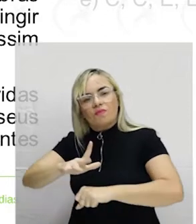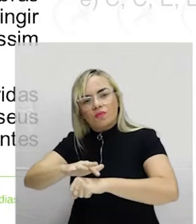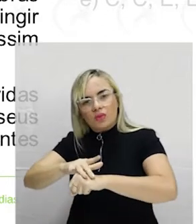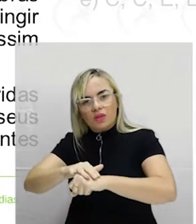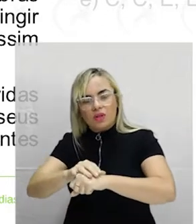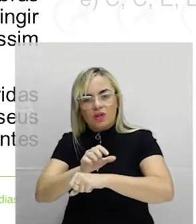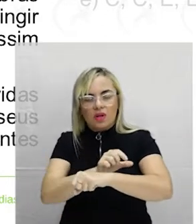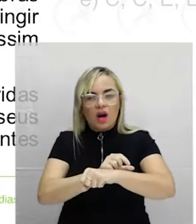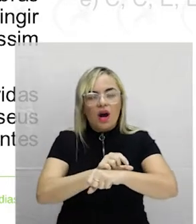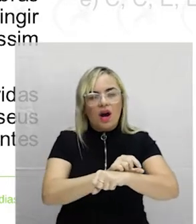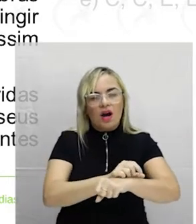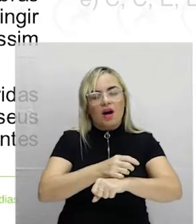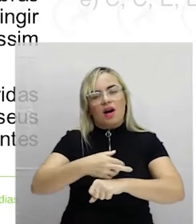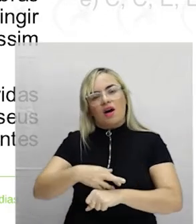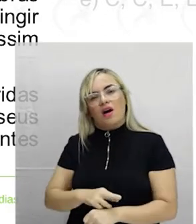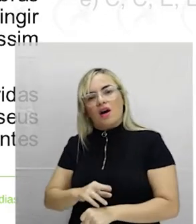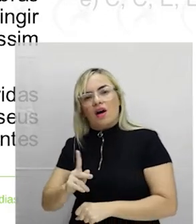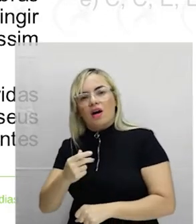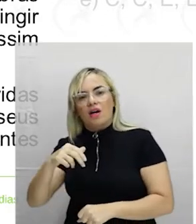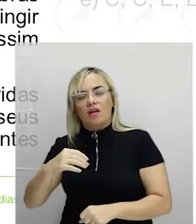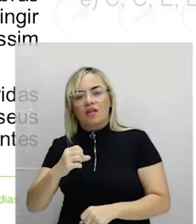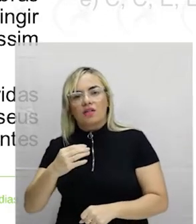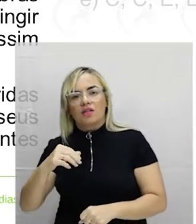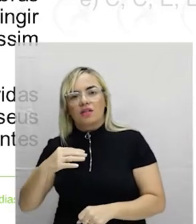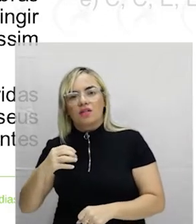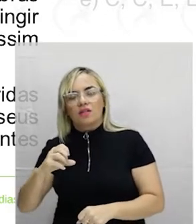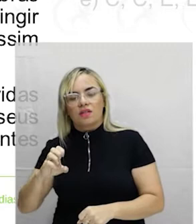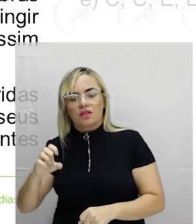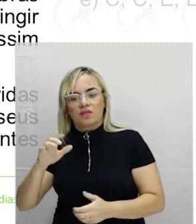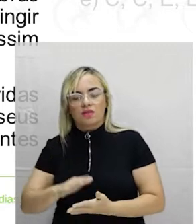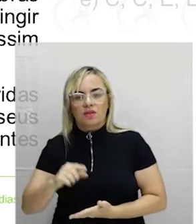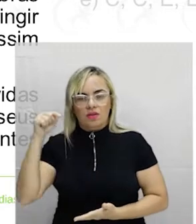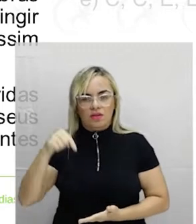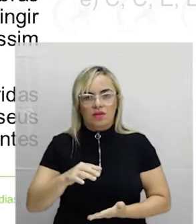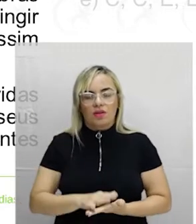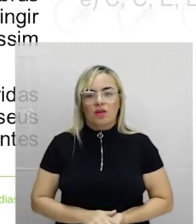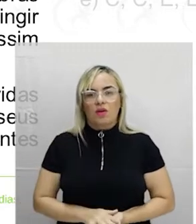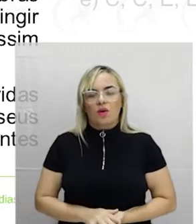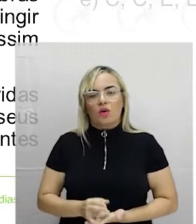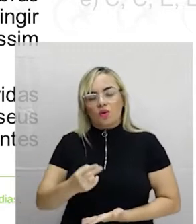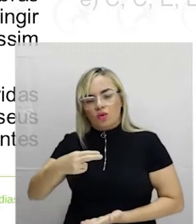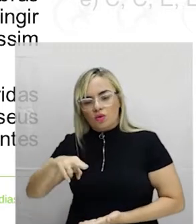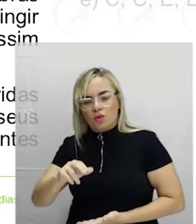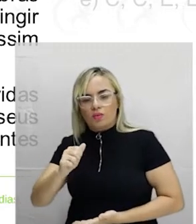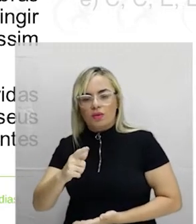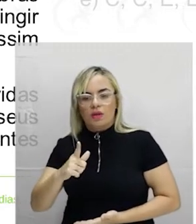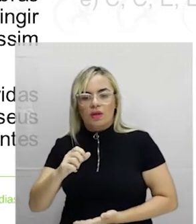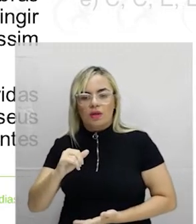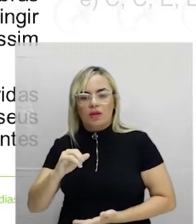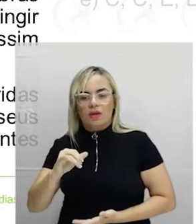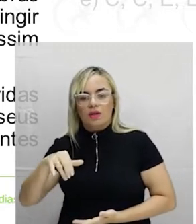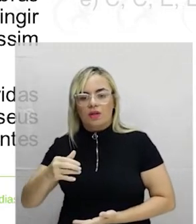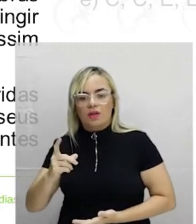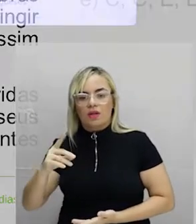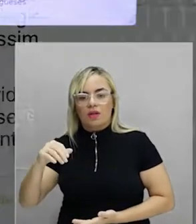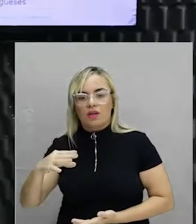corpo ao longo de 30 anos e foi deformando o corpo todo. Daí o apelido Aleijadinho. Item 3. O artista mestiço do